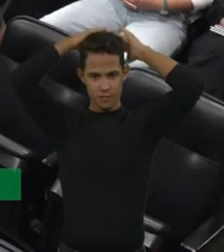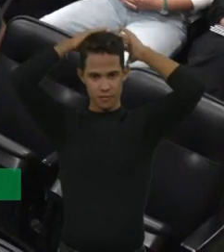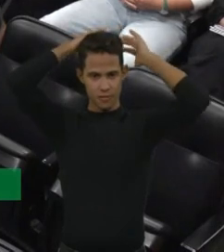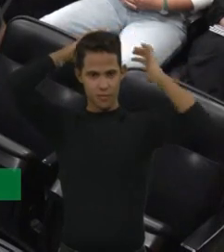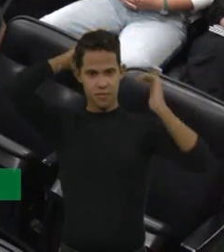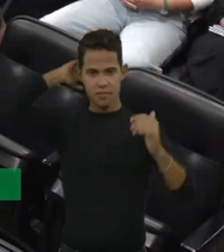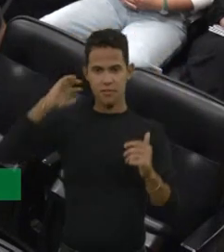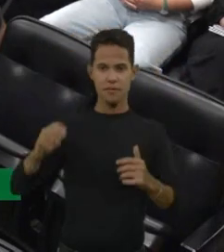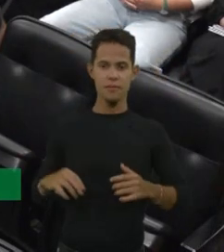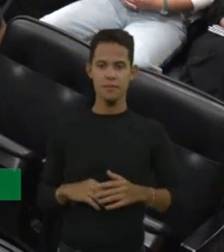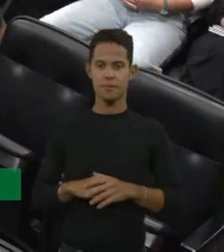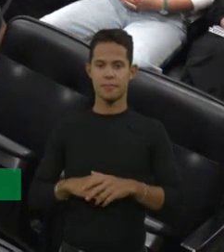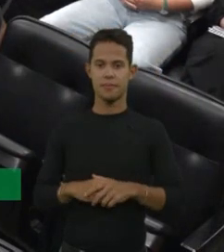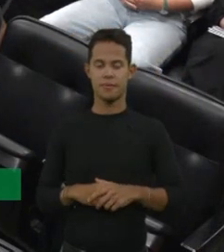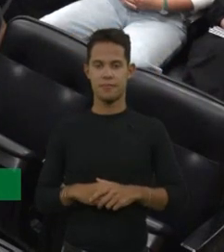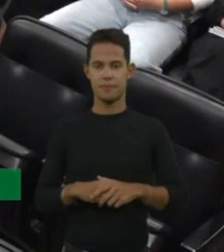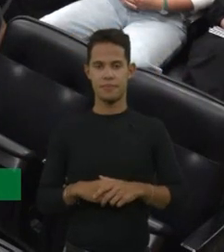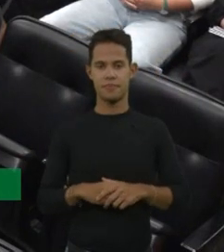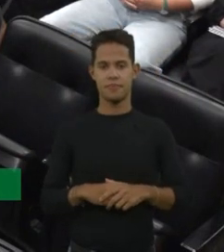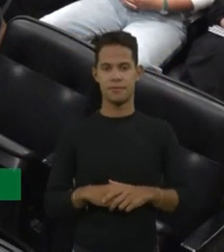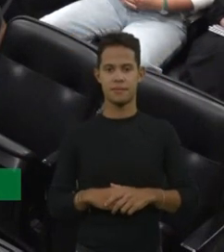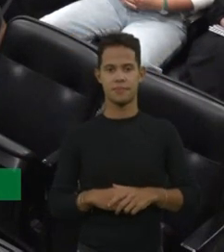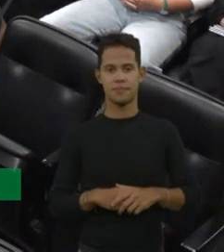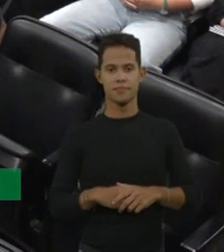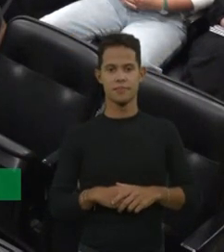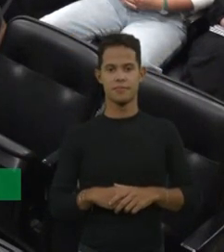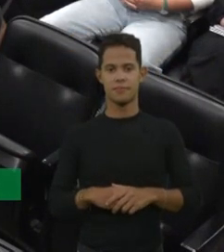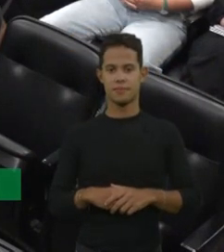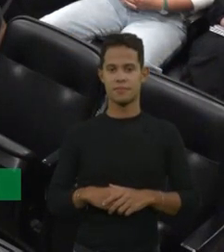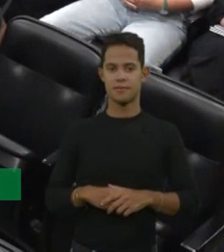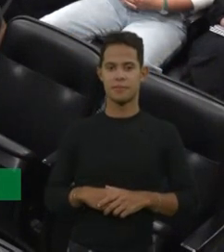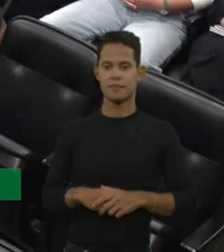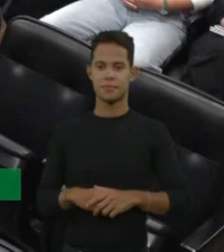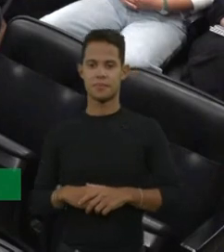está tendo 6 perturbações com emendados. Ai, meu Deus.